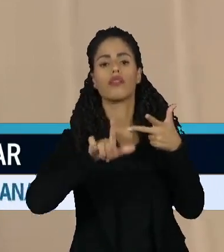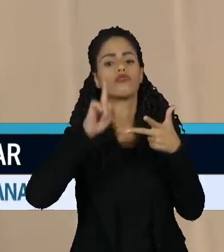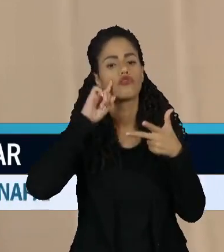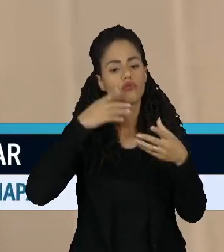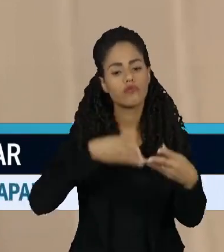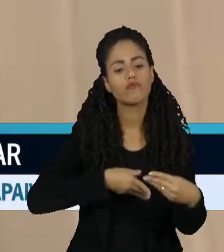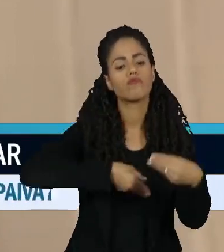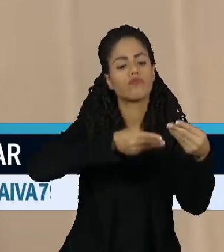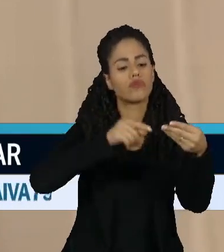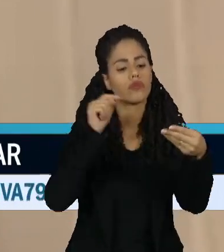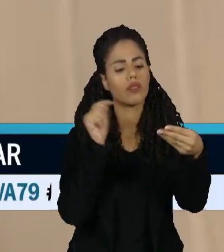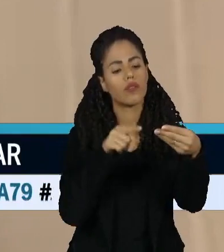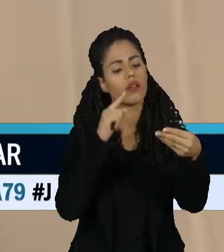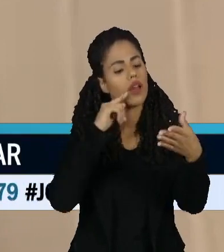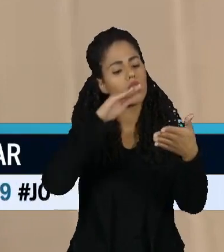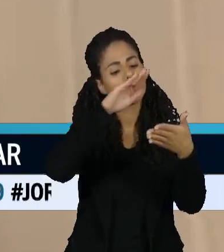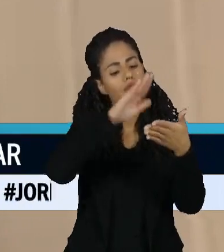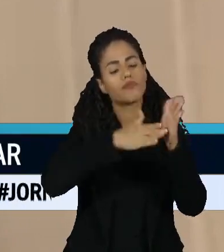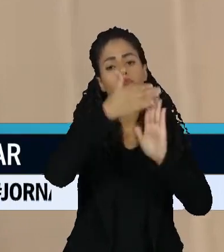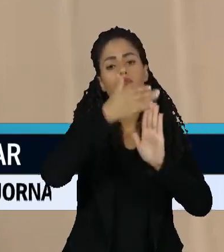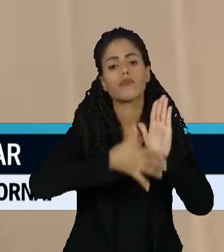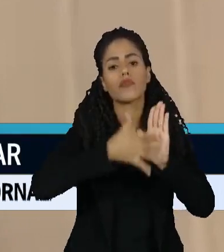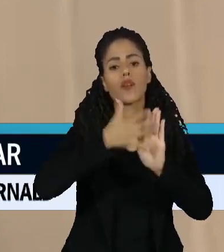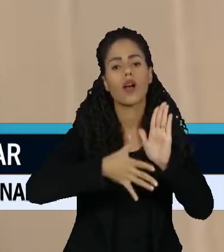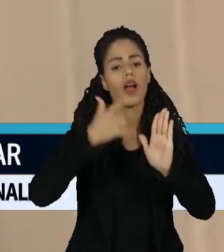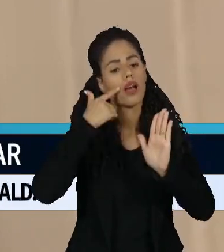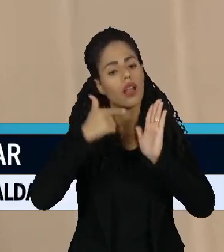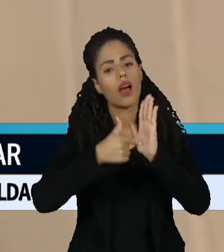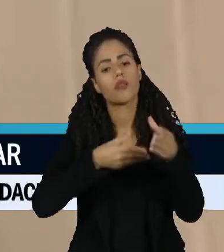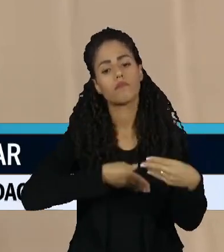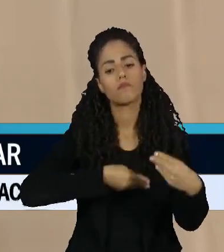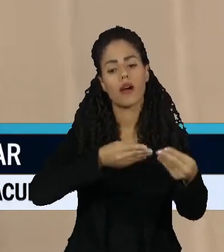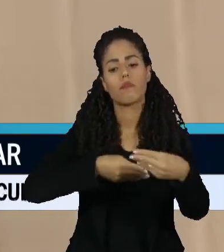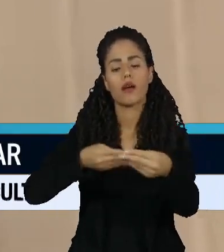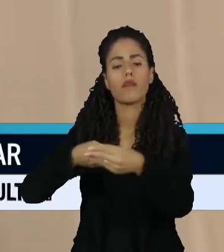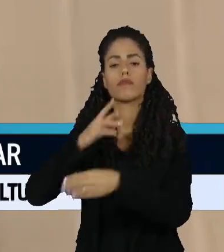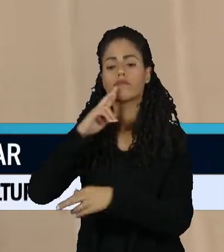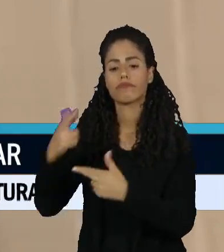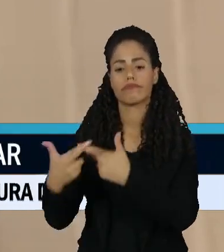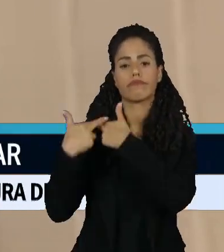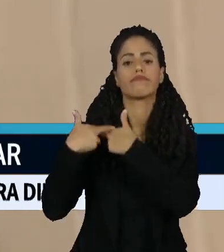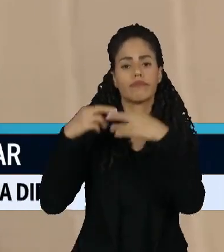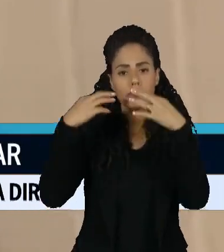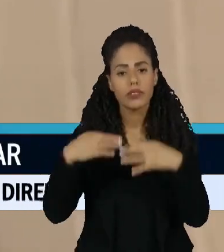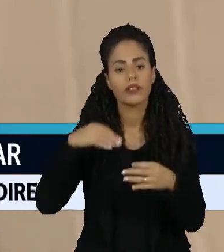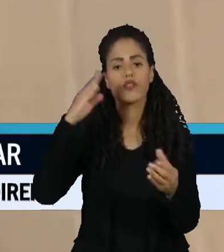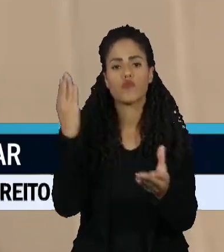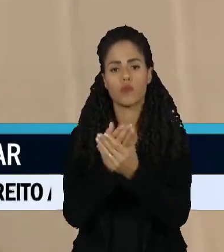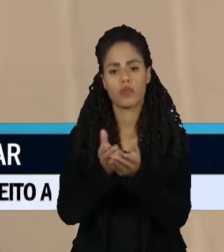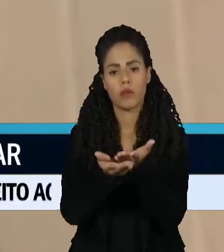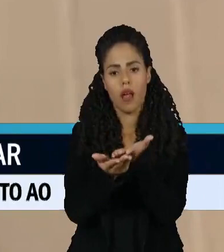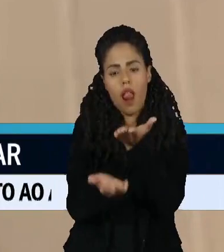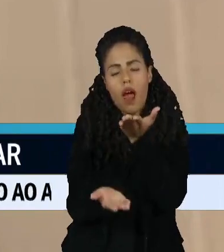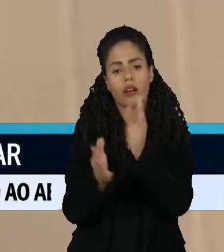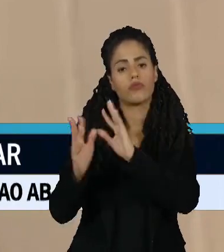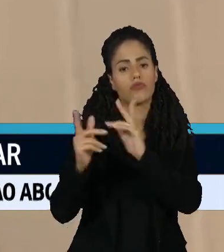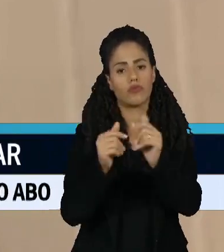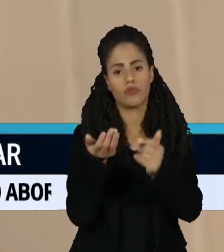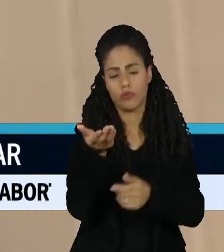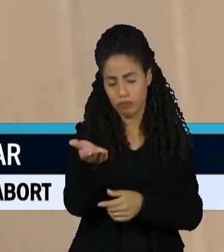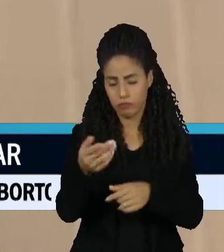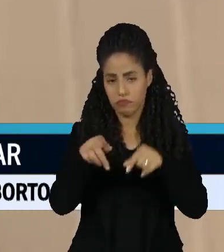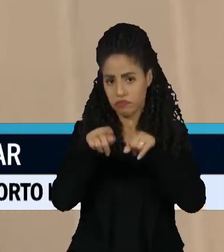esse relatório aí para as instituições responsáveis por esse processo de responsabilização.